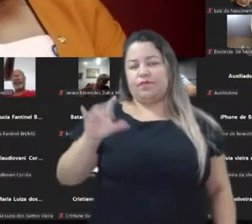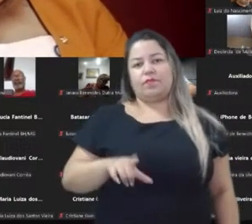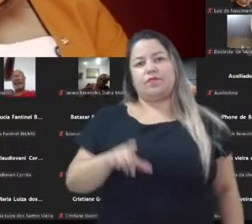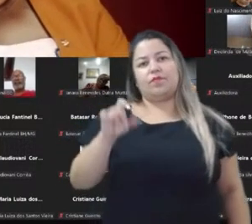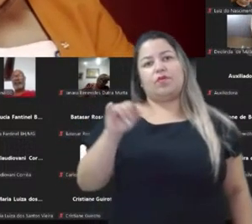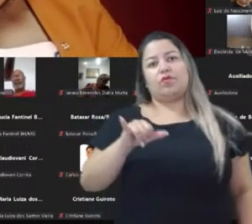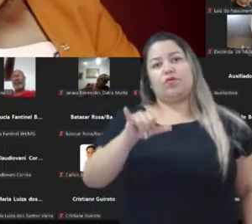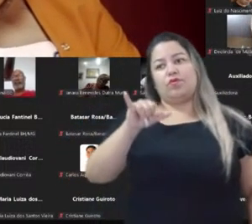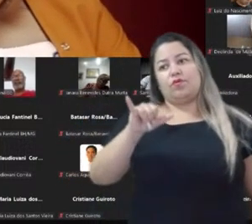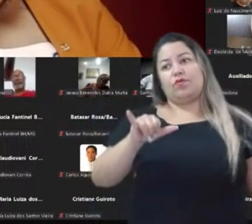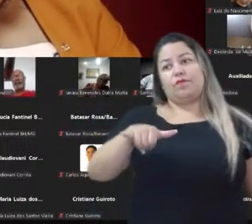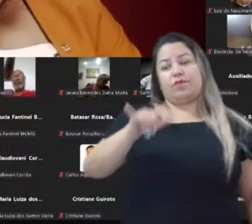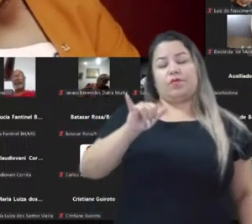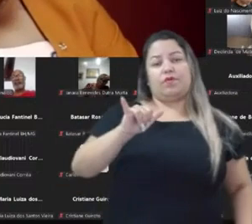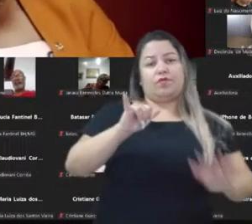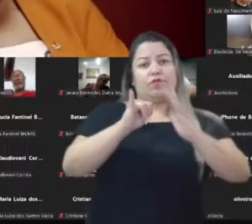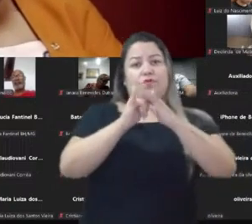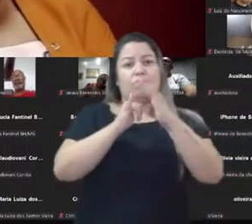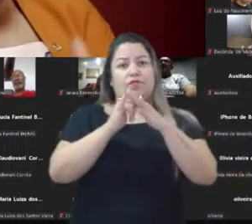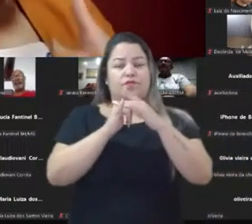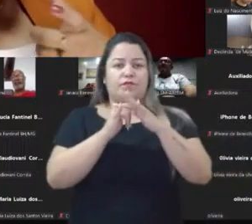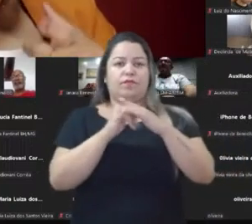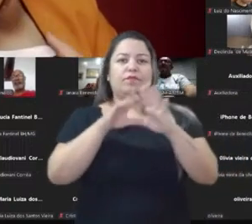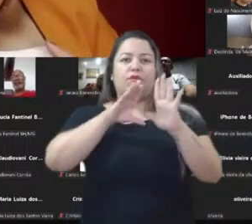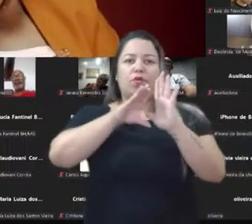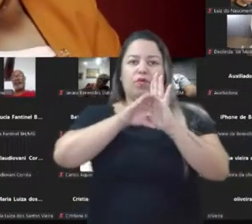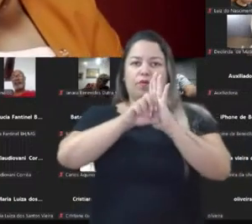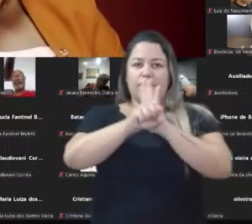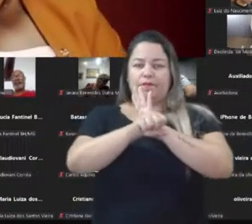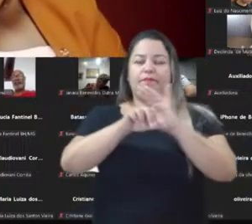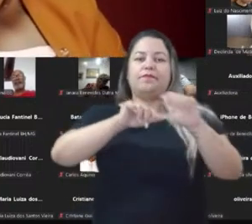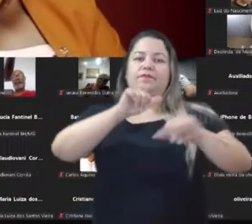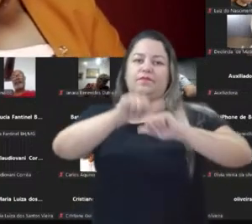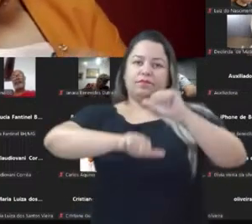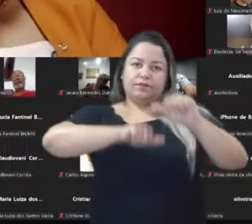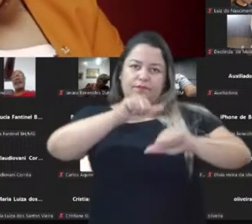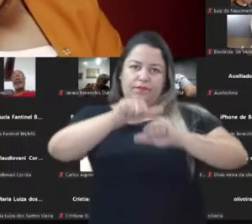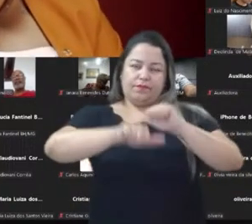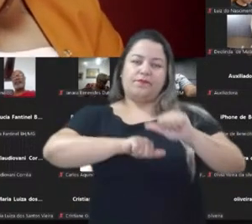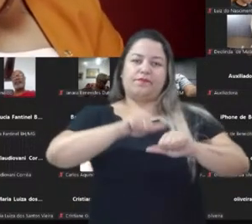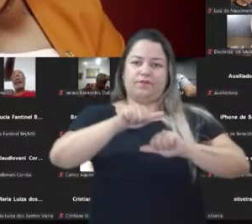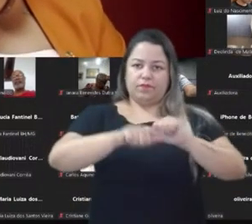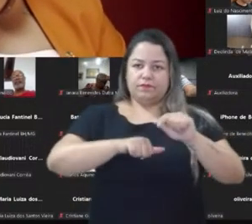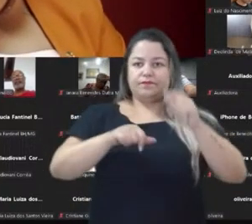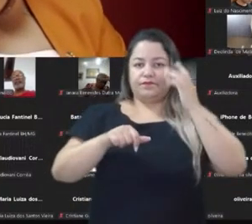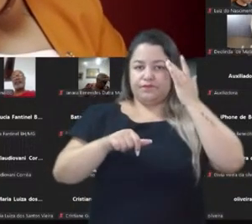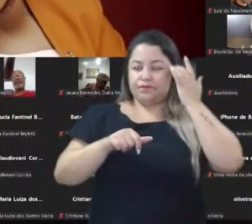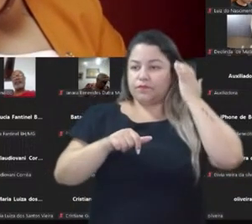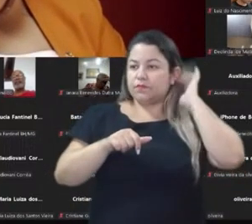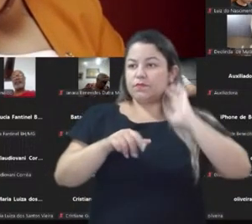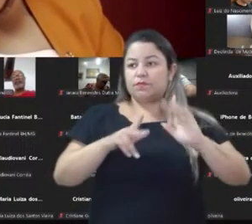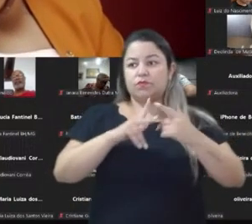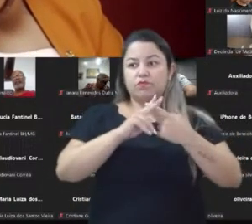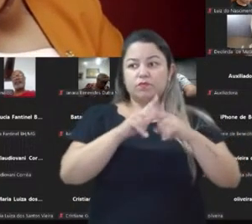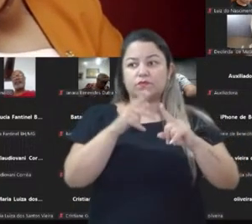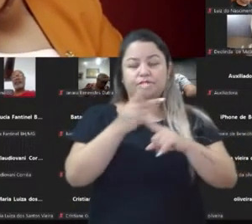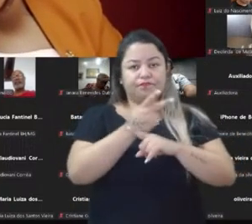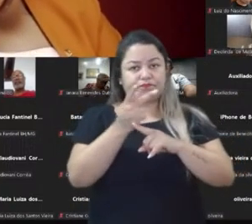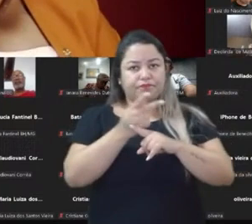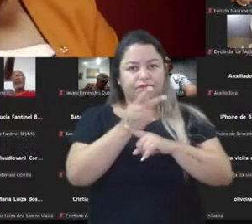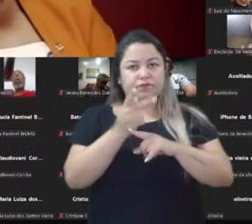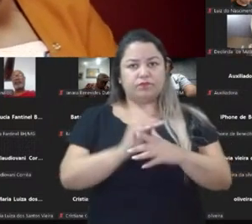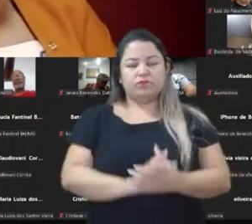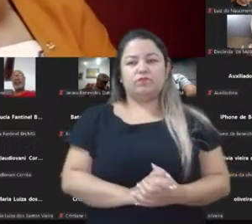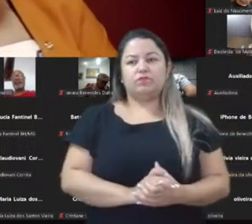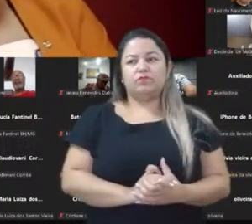YouTube e 21% pelo Google, ou seja, há uma mudança inclusive na ferramenta de busca. Pode